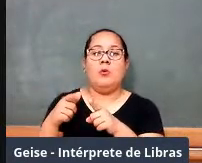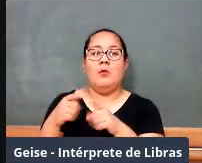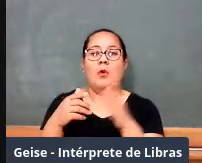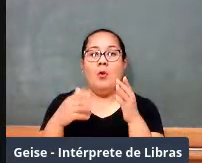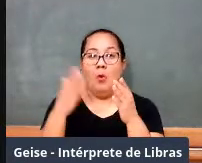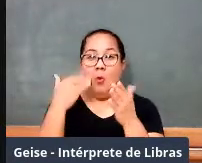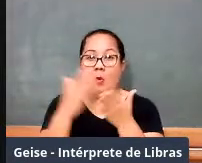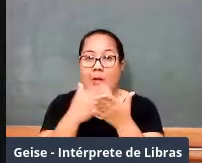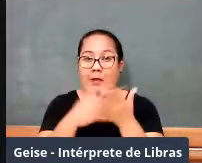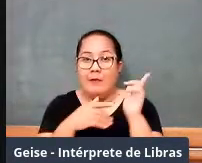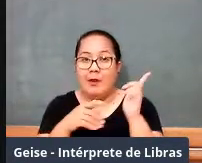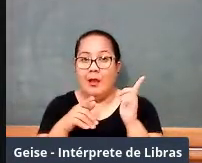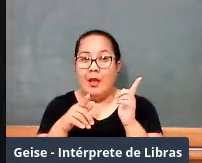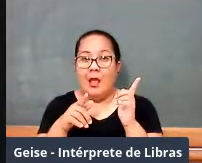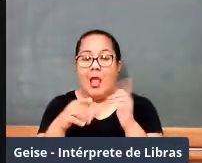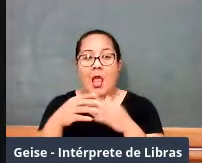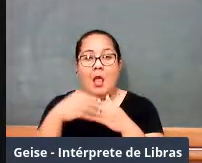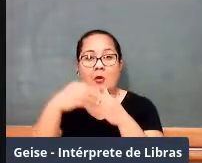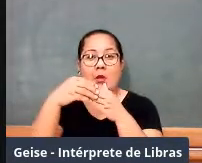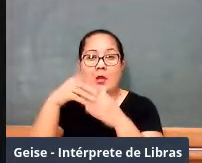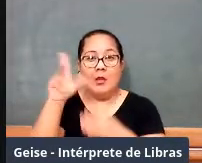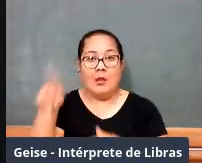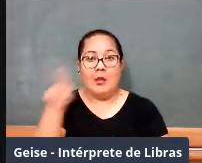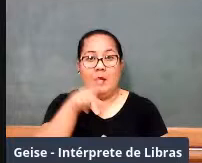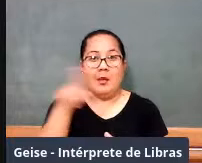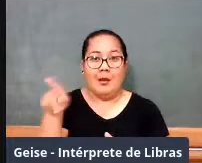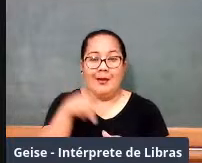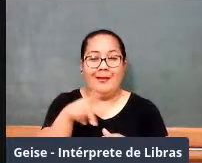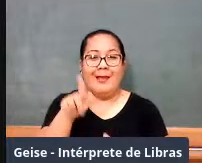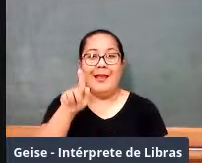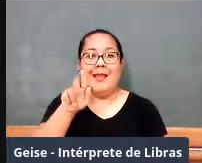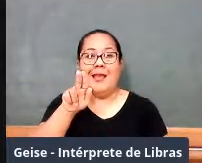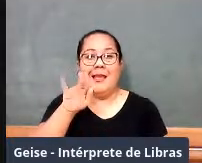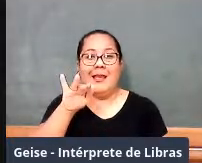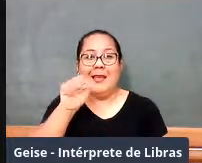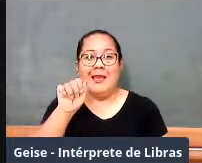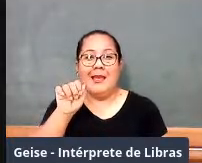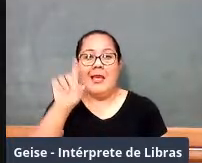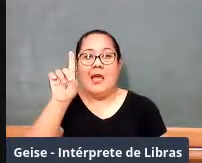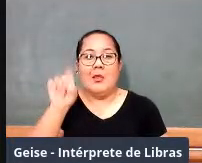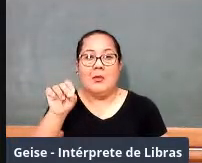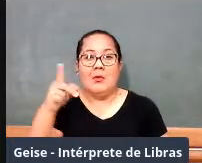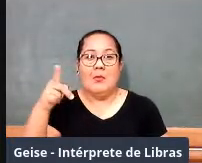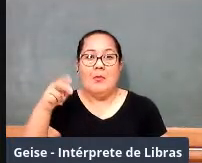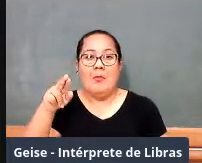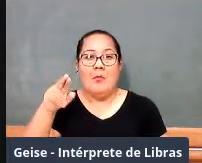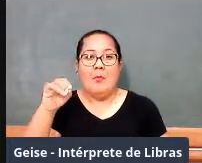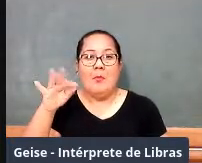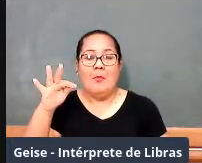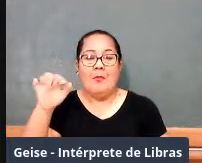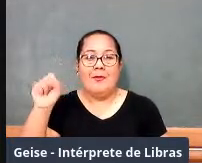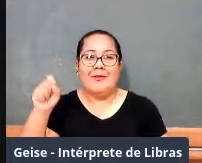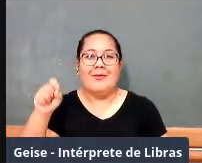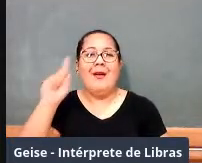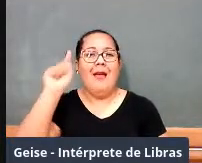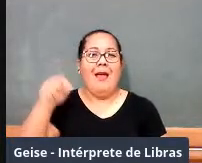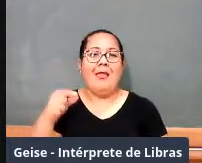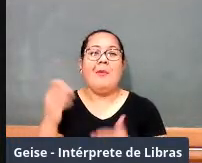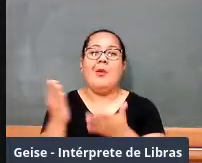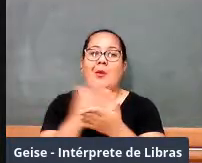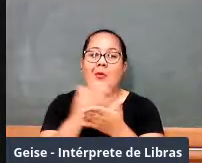No livro que é traduzido dos Estados Unidos, escrito pelo grupo americano School of Mathematics Stud Group, que é